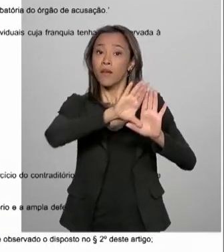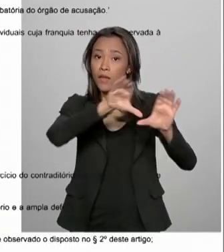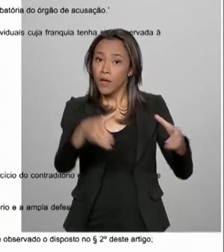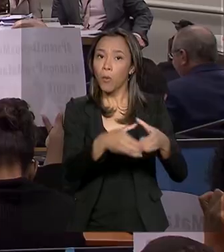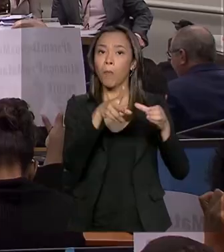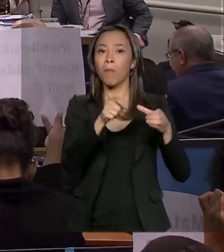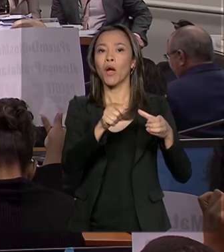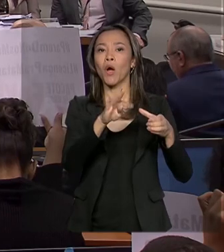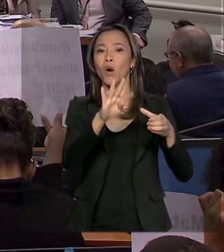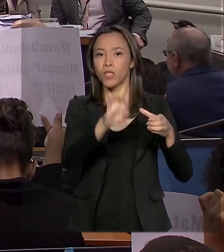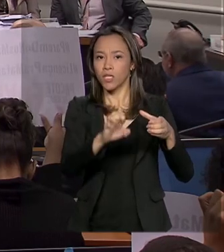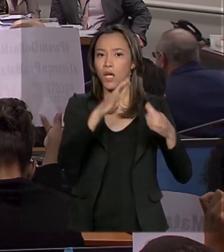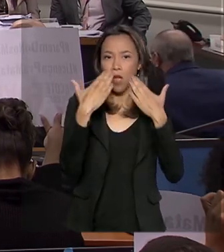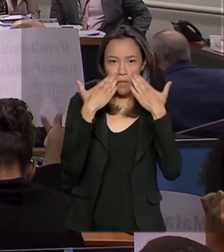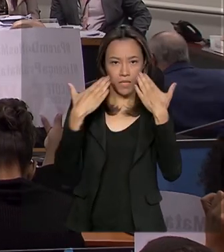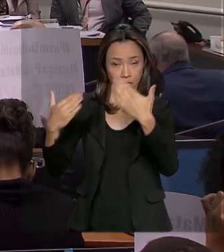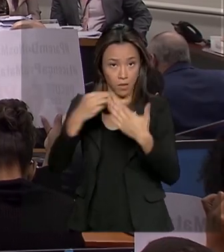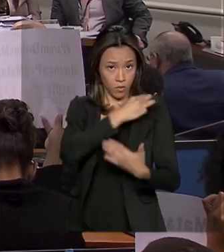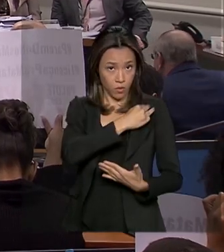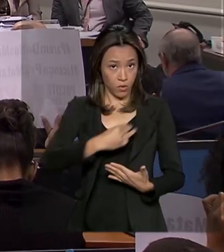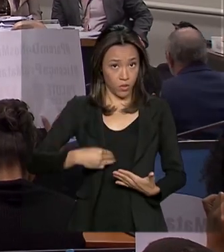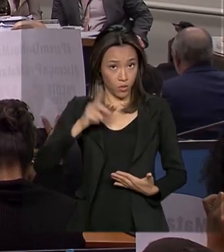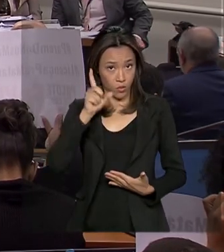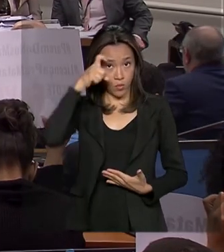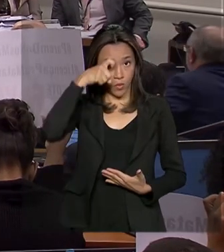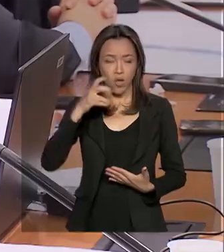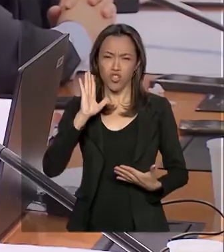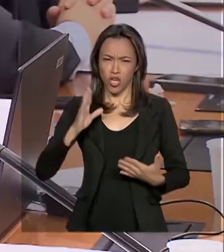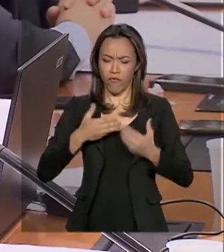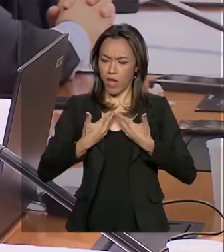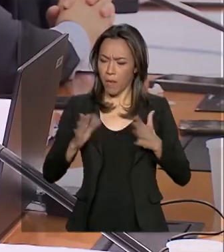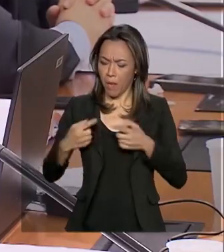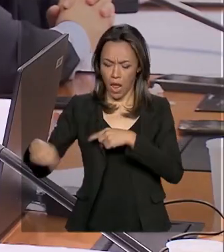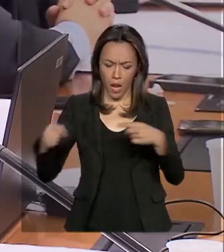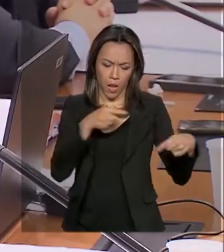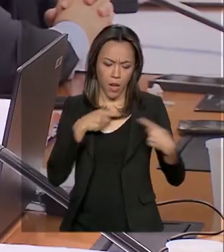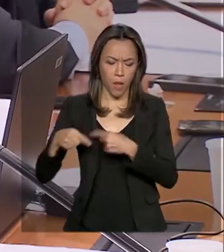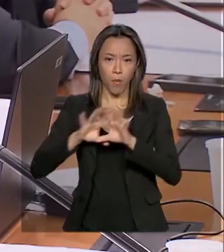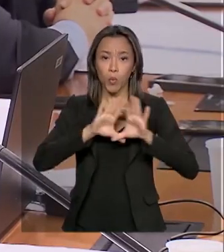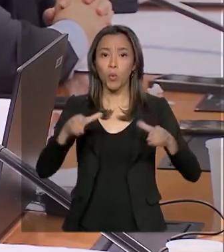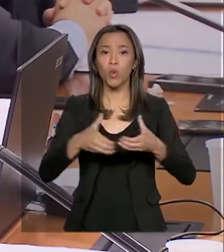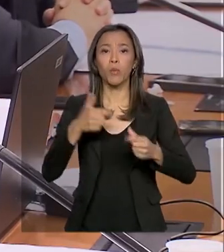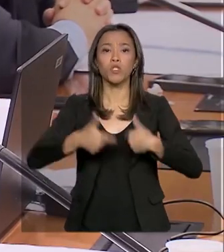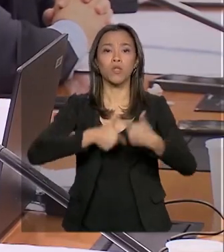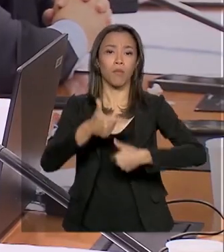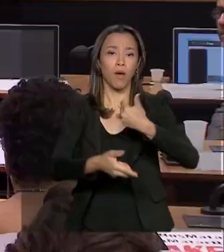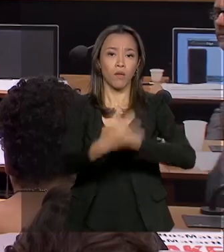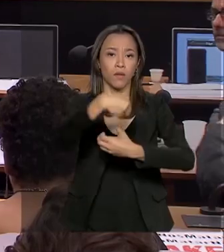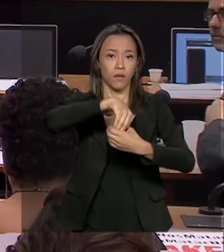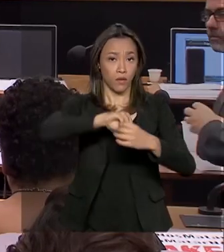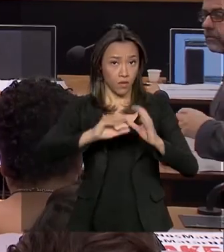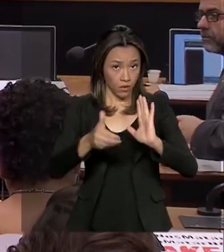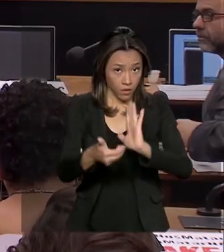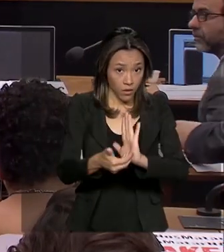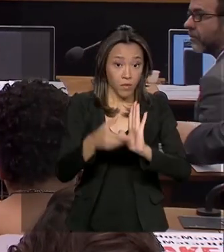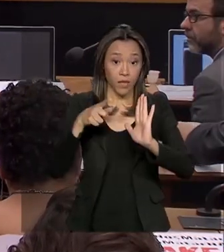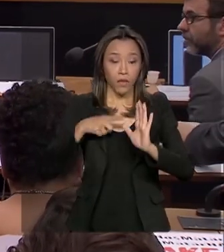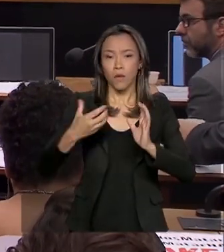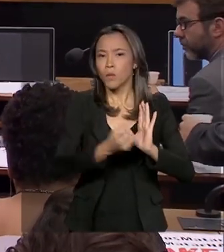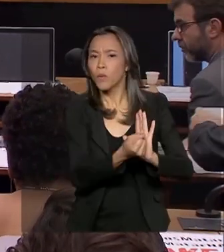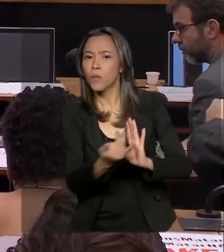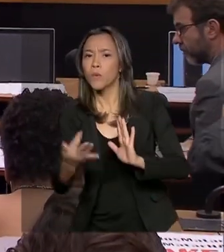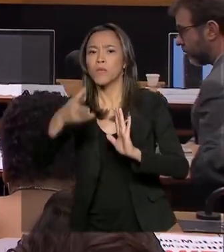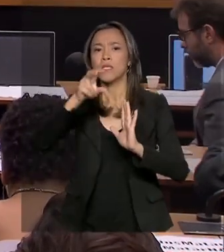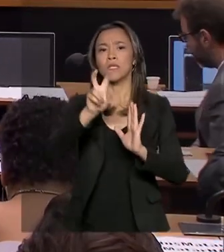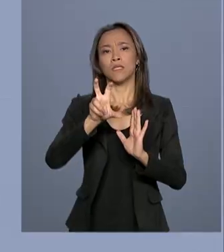Sérgio Moro. As matérias foram analisadas e debatidas por um grupo de trabalho na Câmara dos Deputados, formado por 50